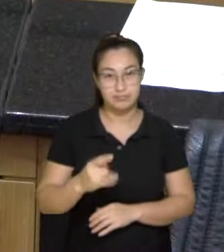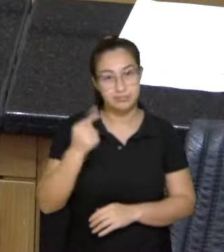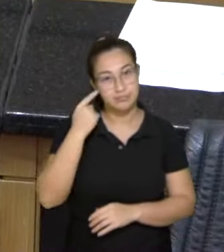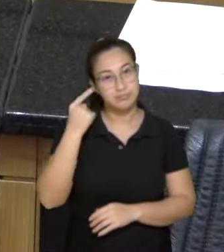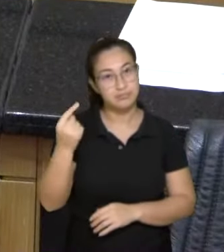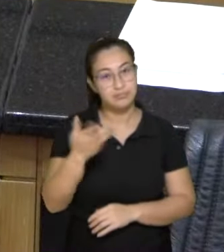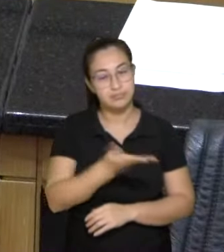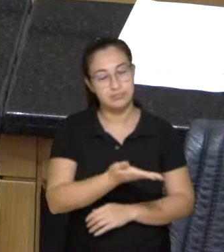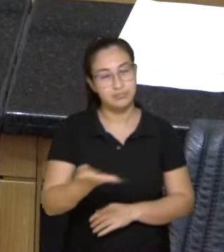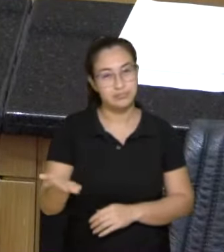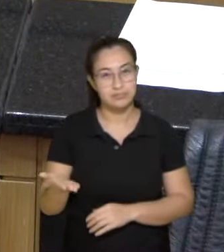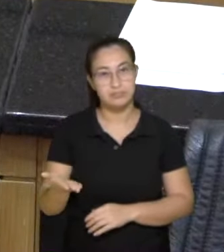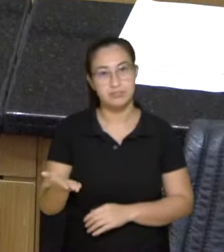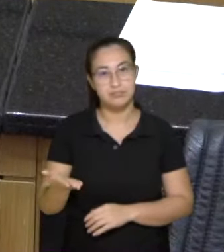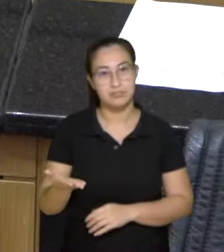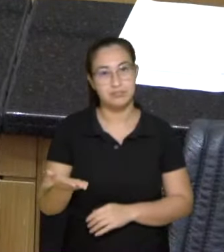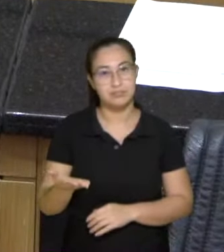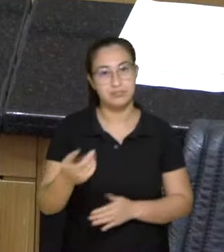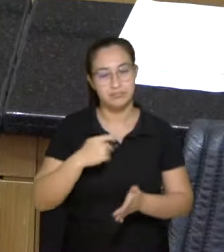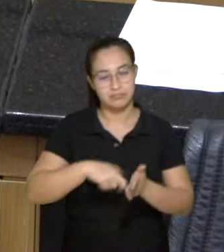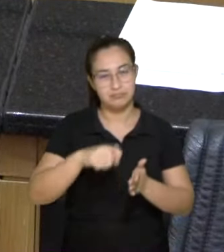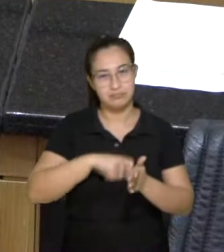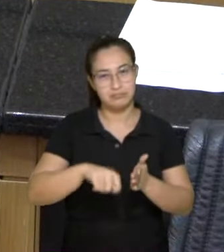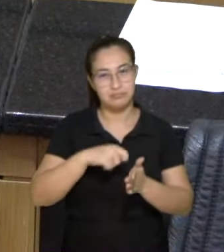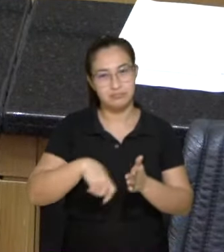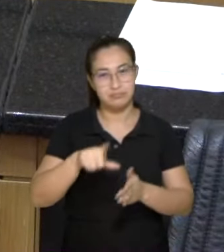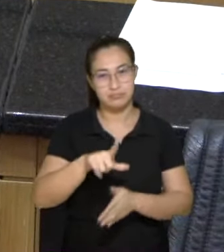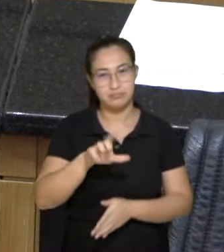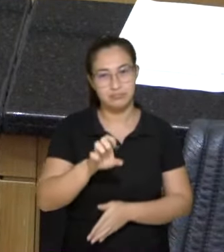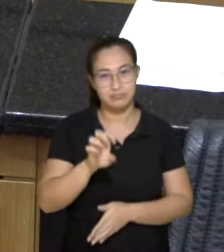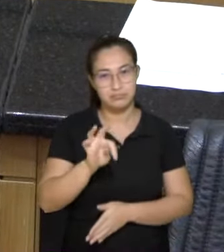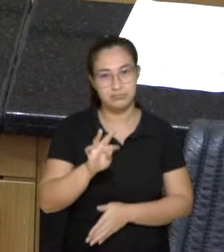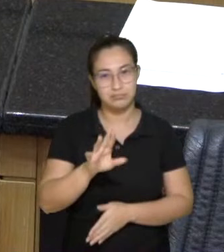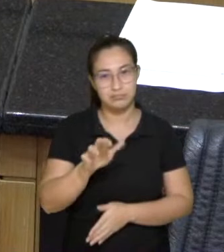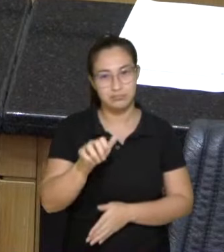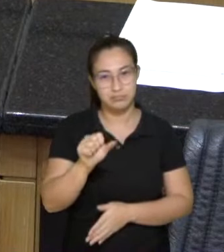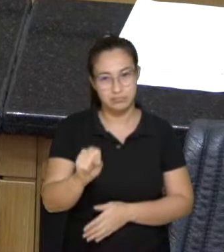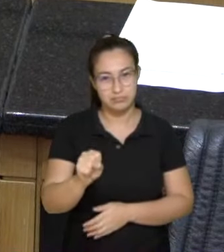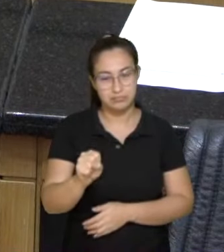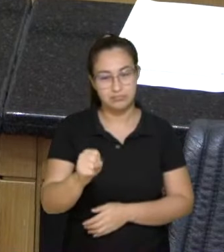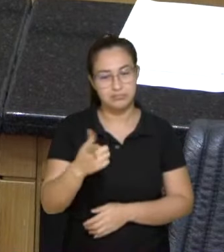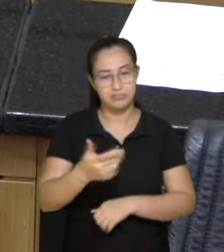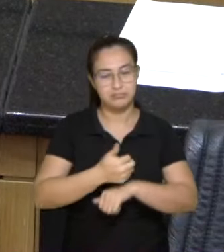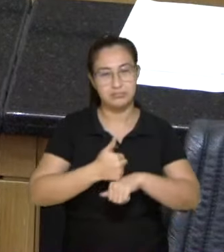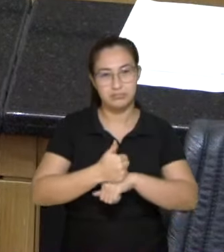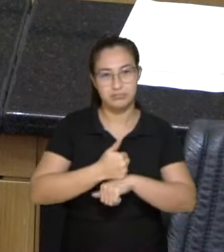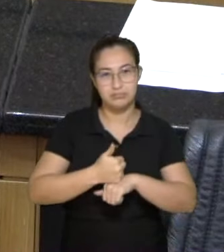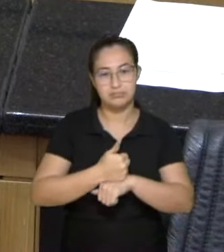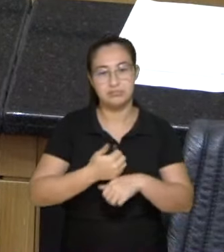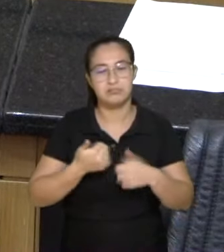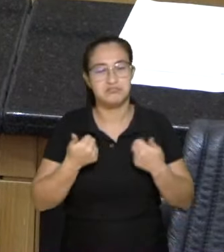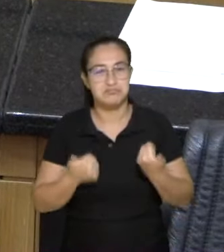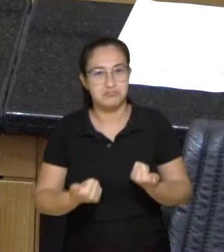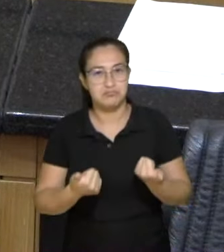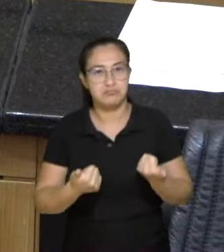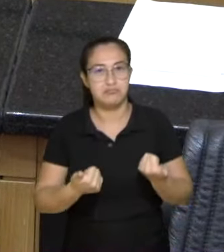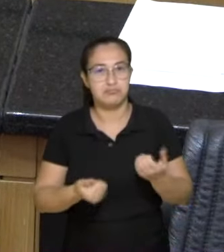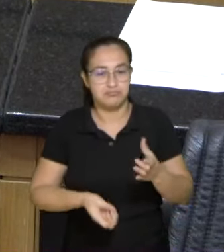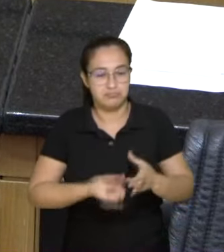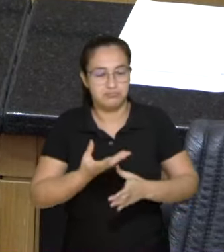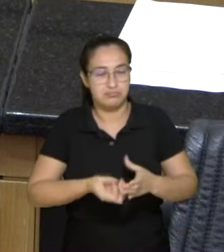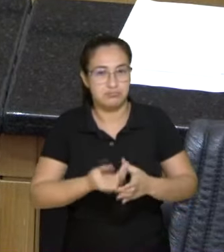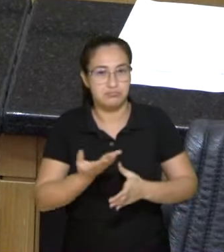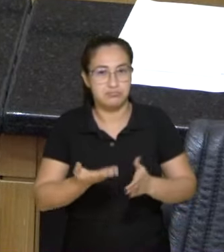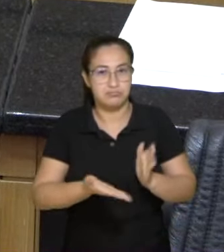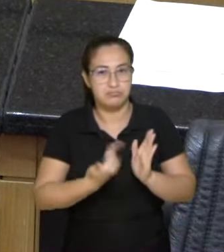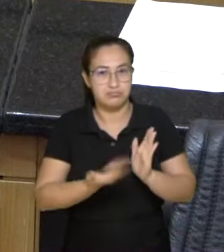Academia Catarinense de Letras, e a todos aqueles que, de uma forma profissional ou espontânea, produzem literatura no estado